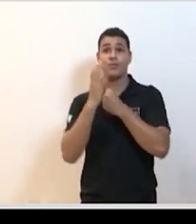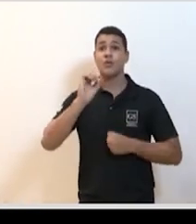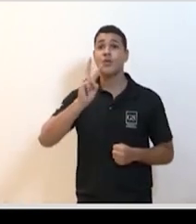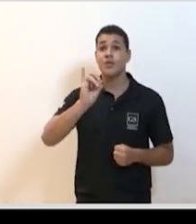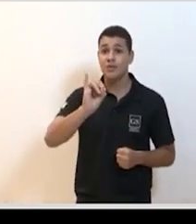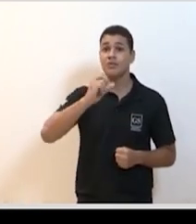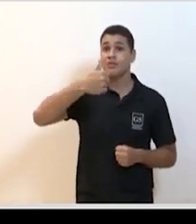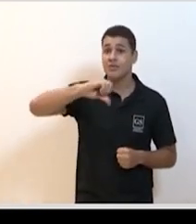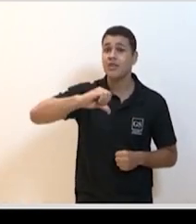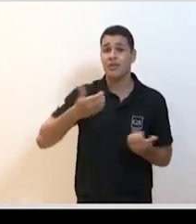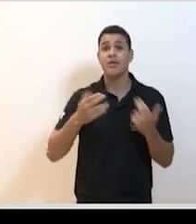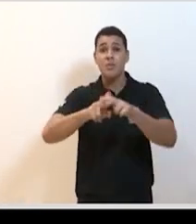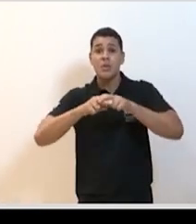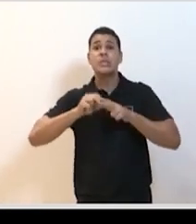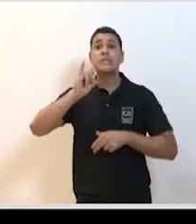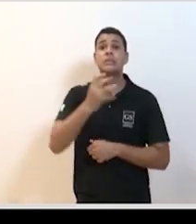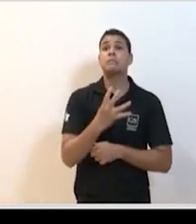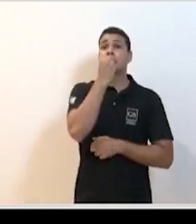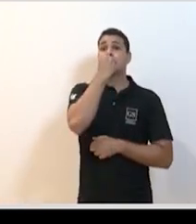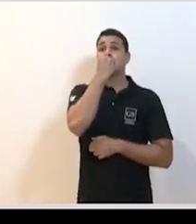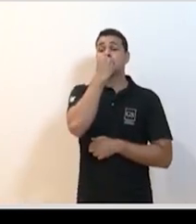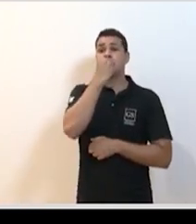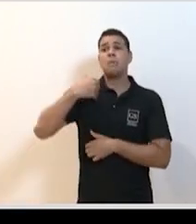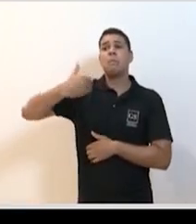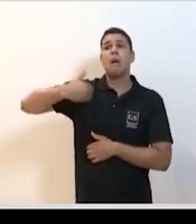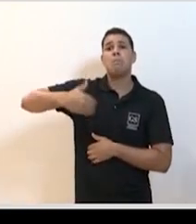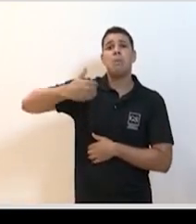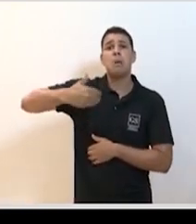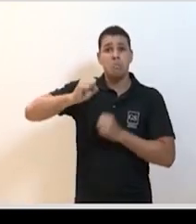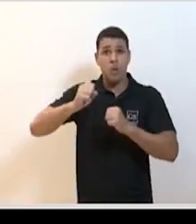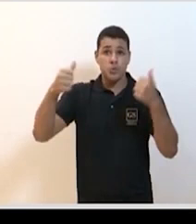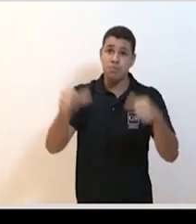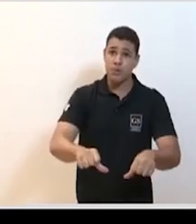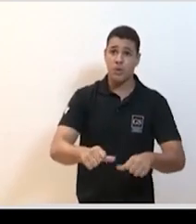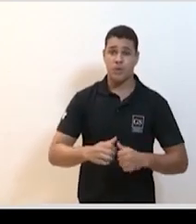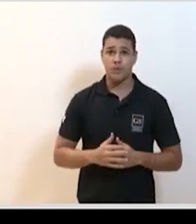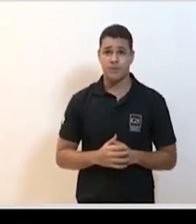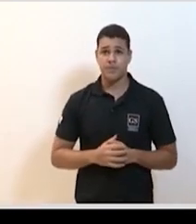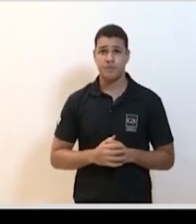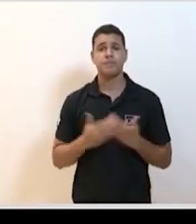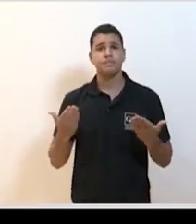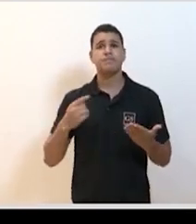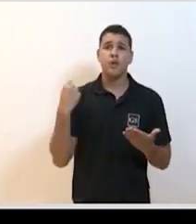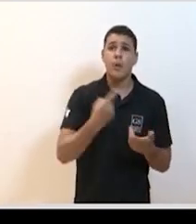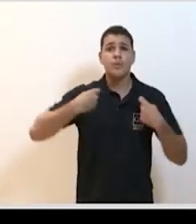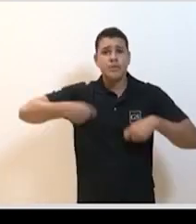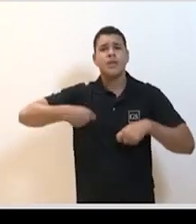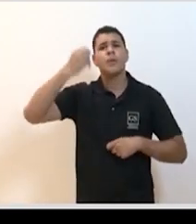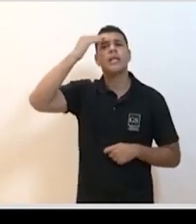decisões, mais problemáticas elas se tornam, menos eficazes e mais problemáticas. Pode passar o próximo, por favor? É preciso entender